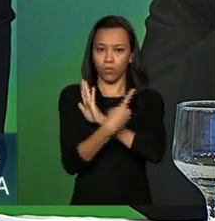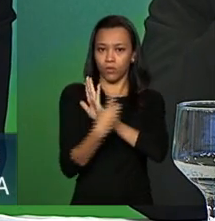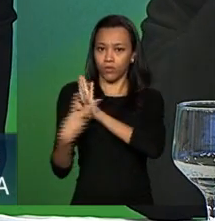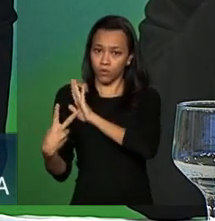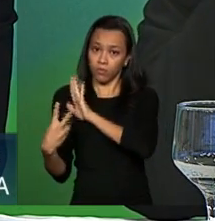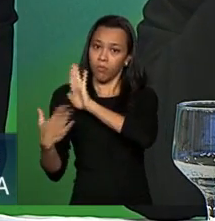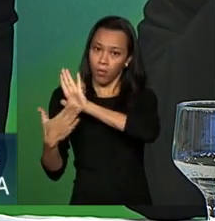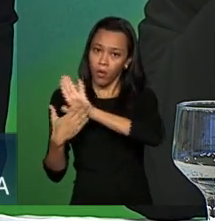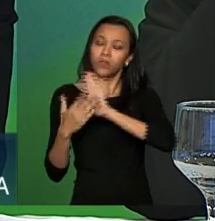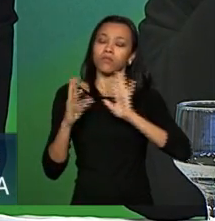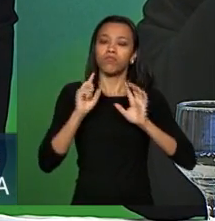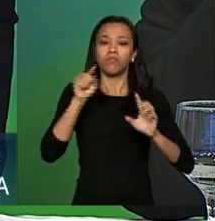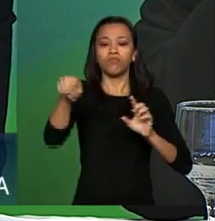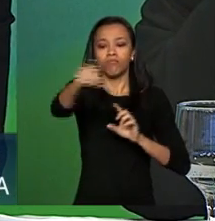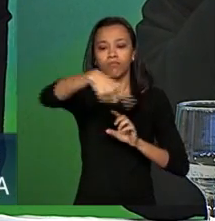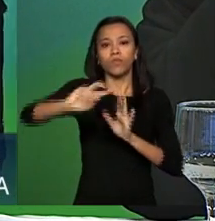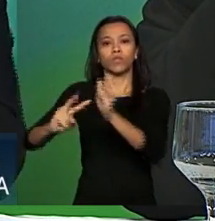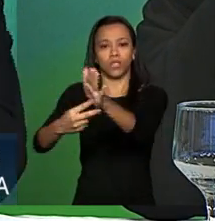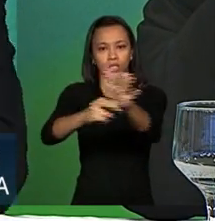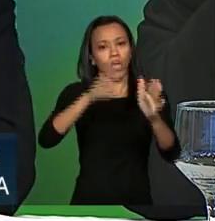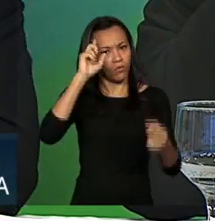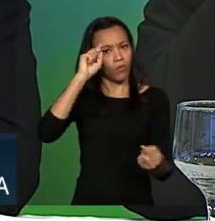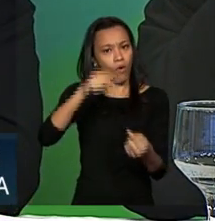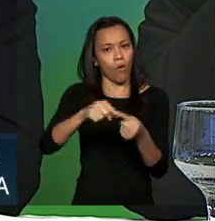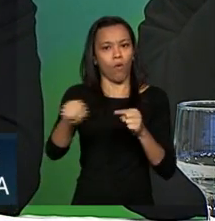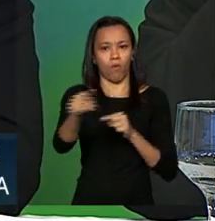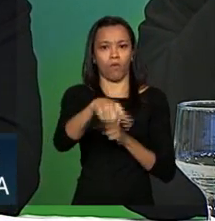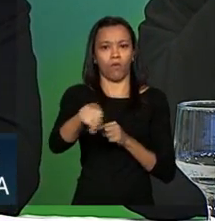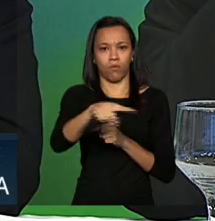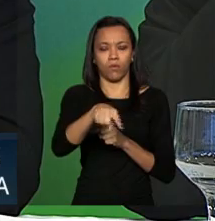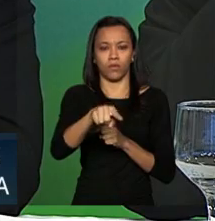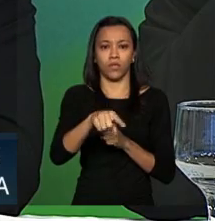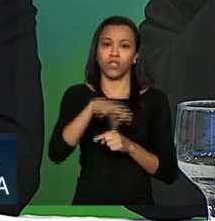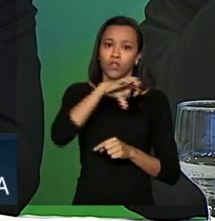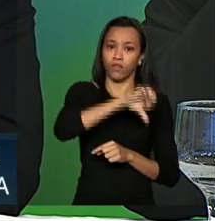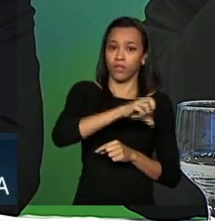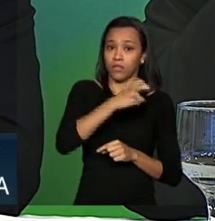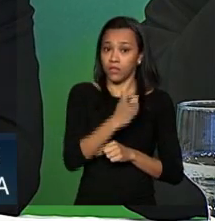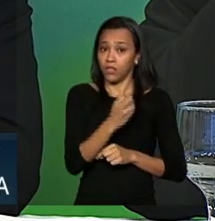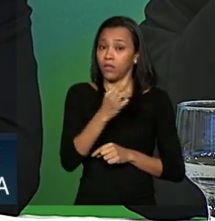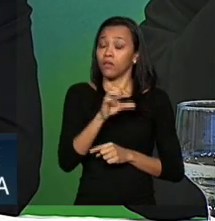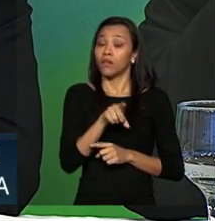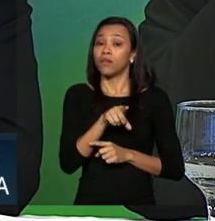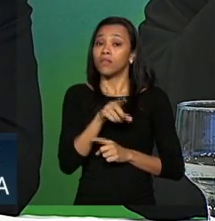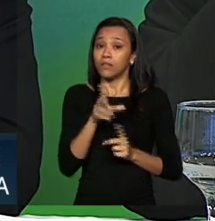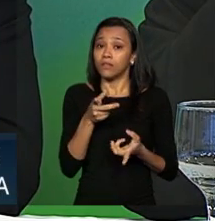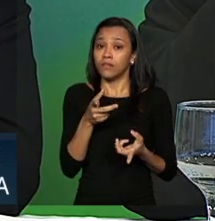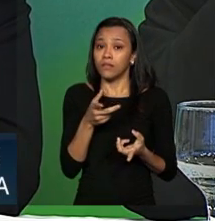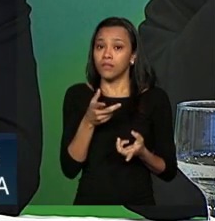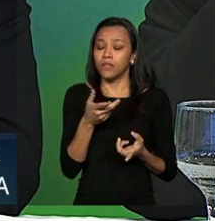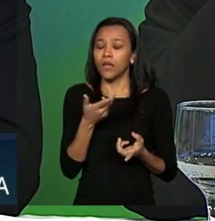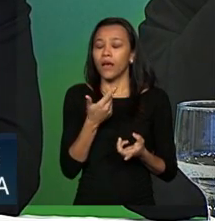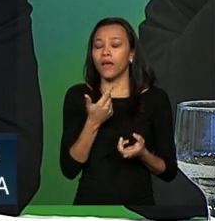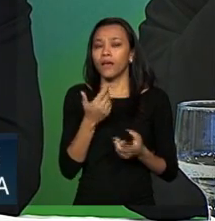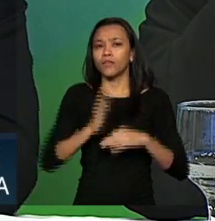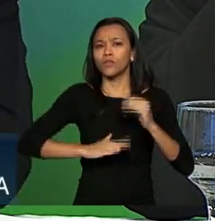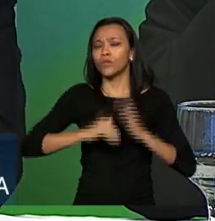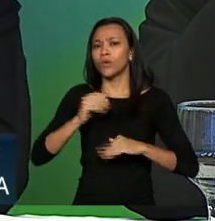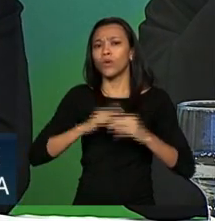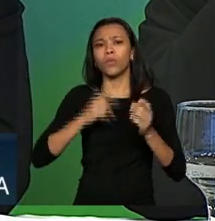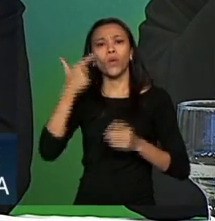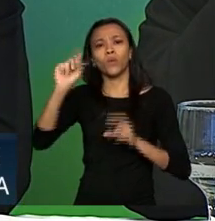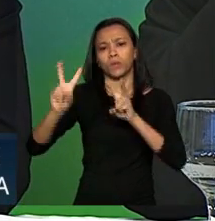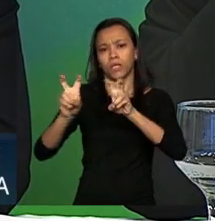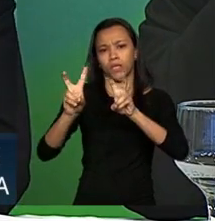balizados na discussão com as centrais então por isso que o ministro Rosseto disse que isso atende as centrais sobre revisão